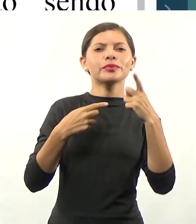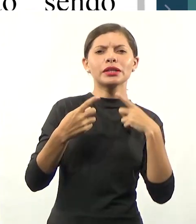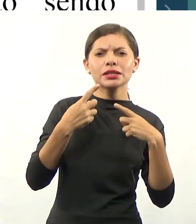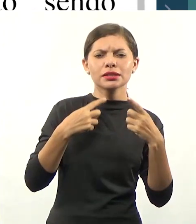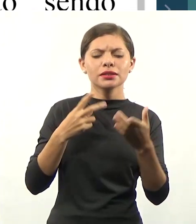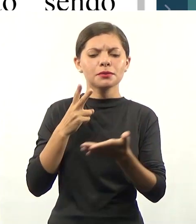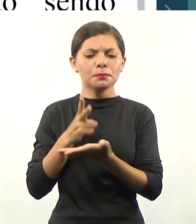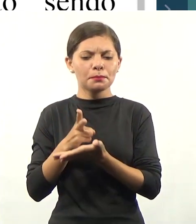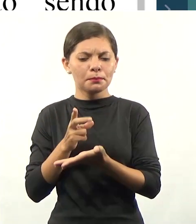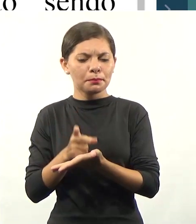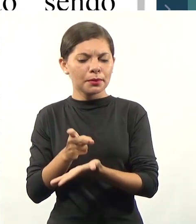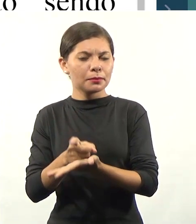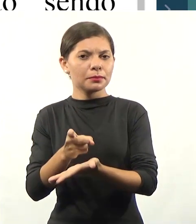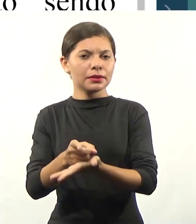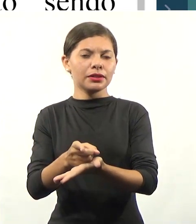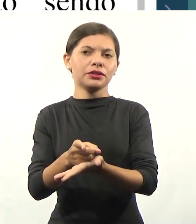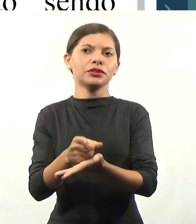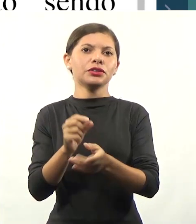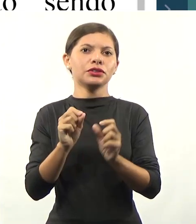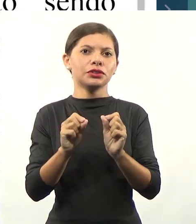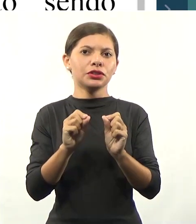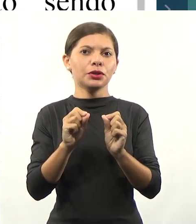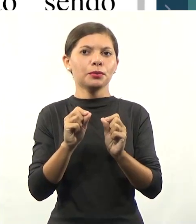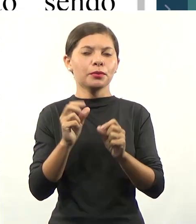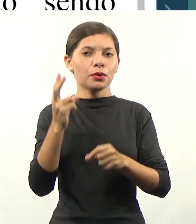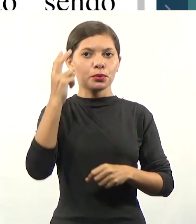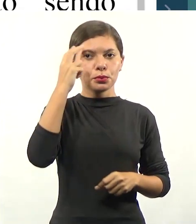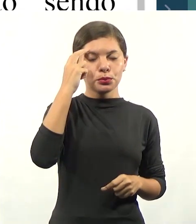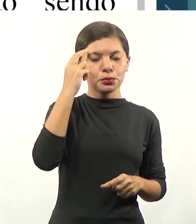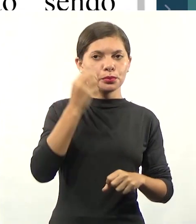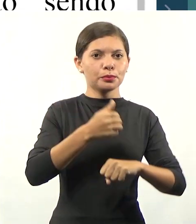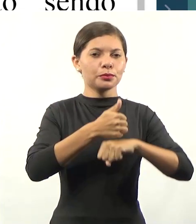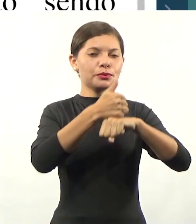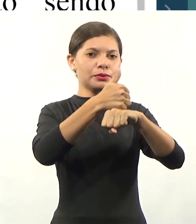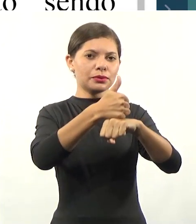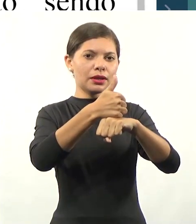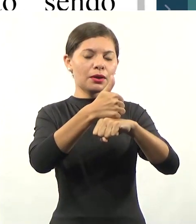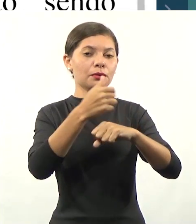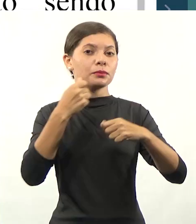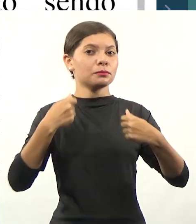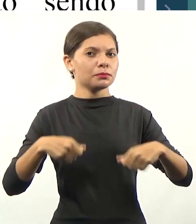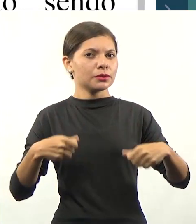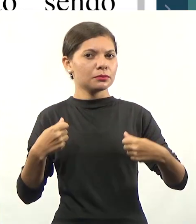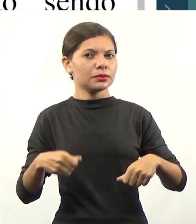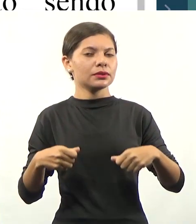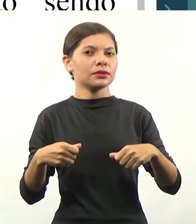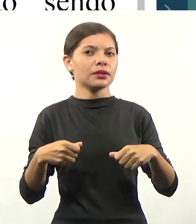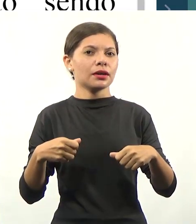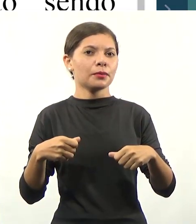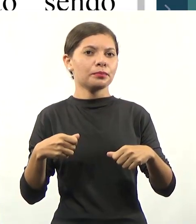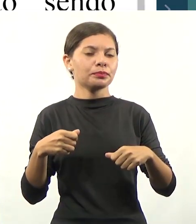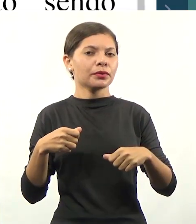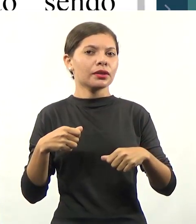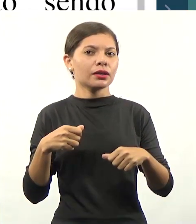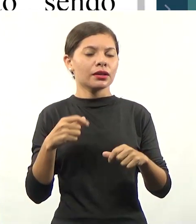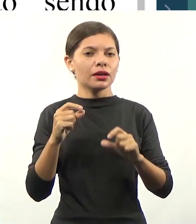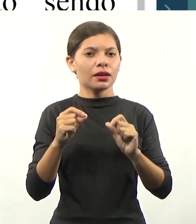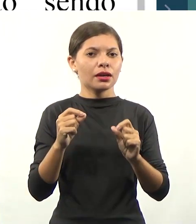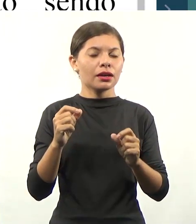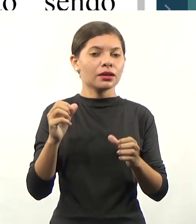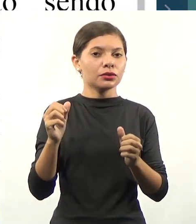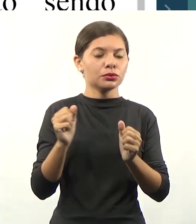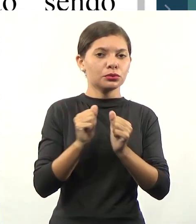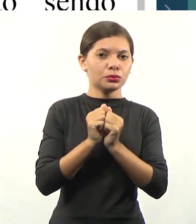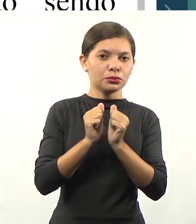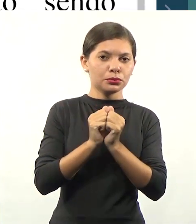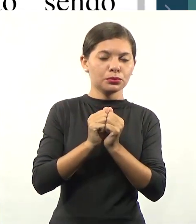permanente de aperfeiçoamento cultural e profissional e possibilitar a correspondente concretização,